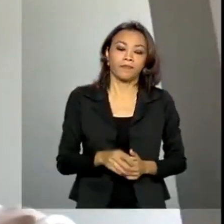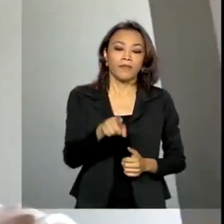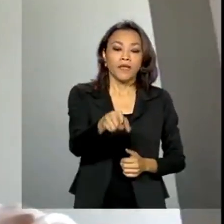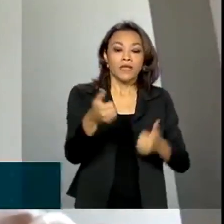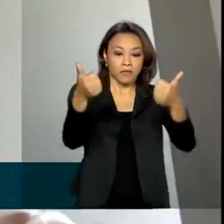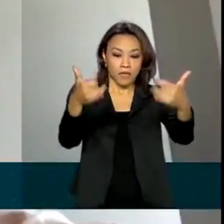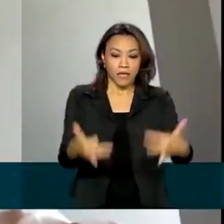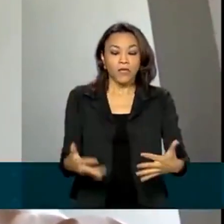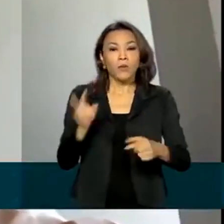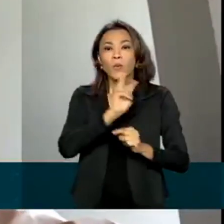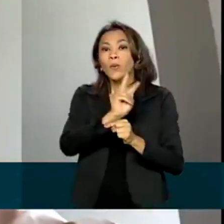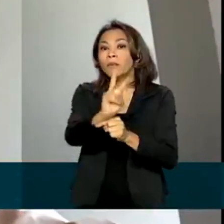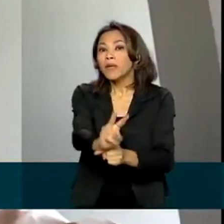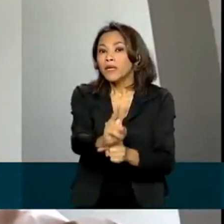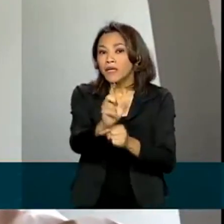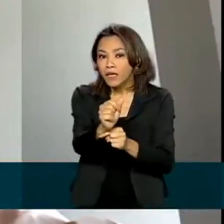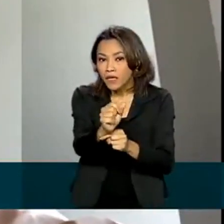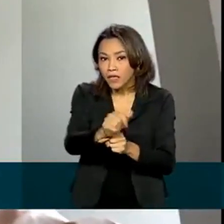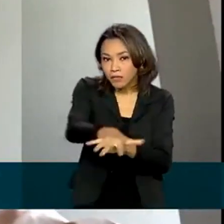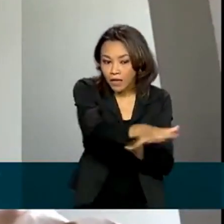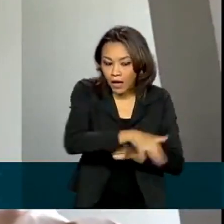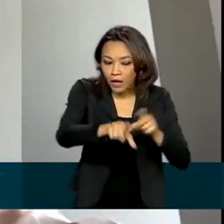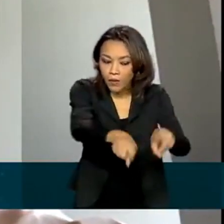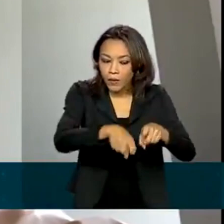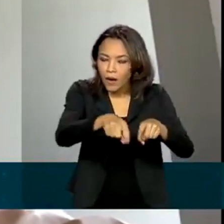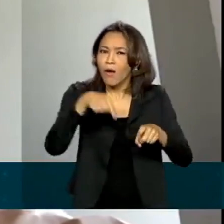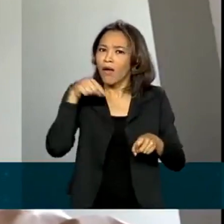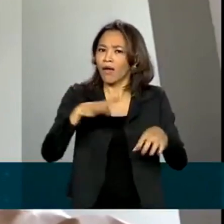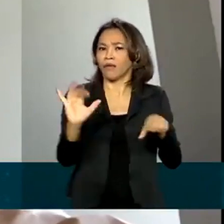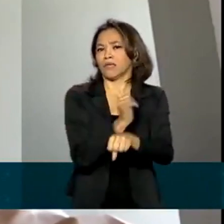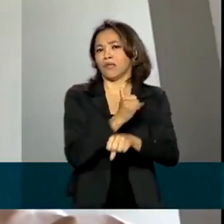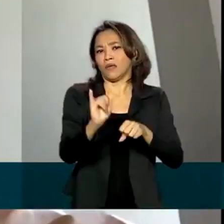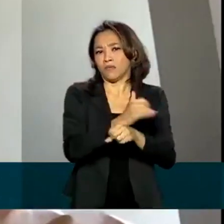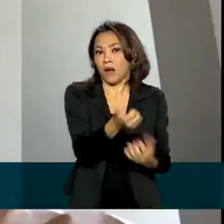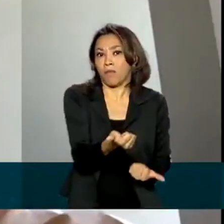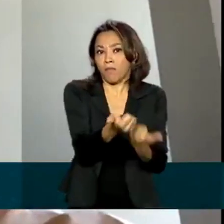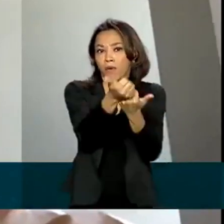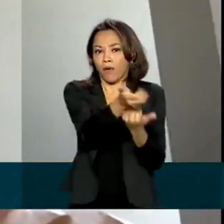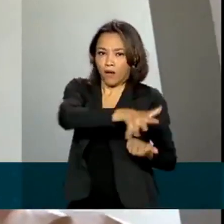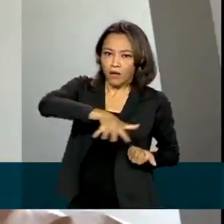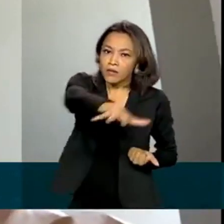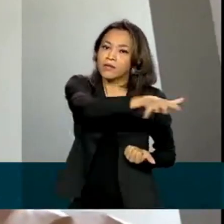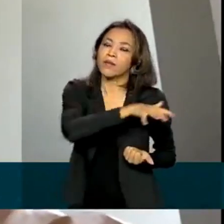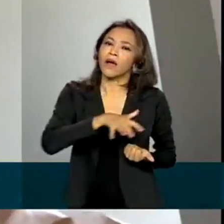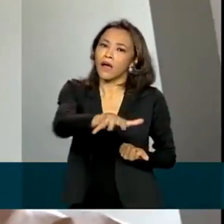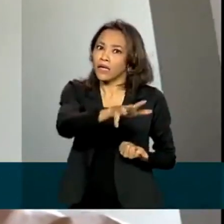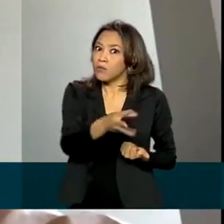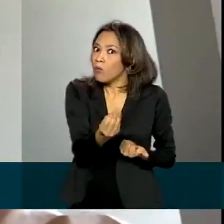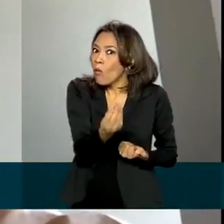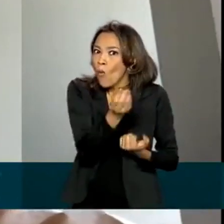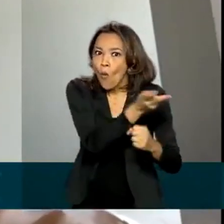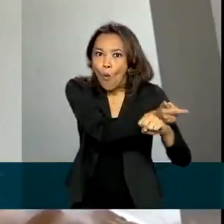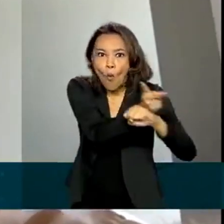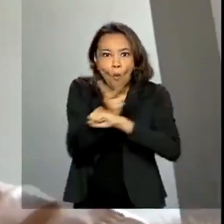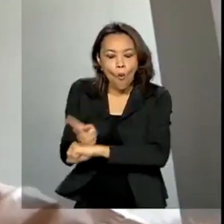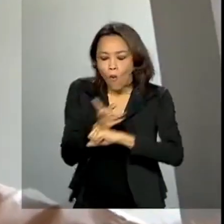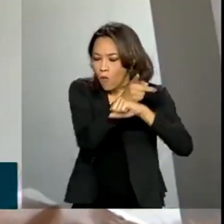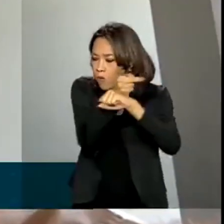é um importante instrumento de apoio ao produtor rural e tem sido amplamente demandado, especialmente